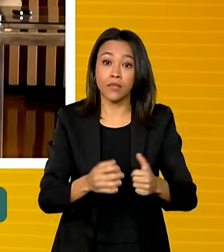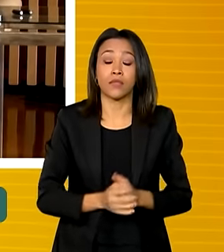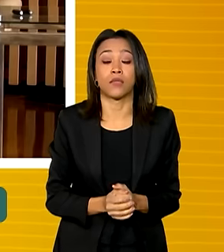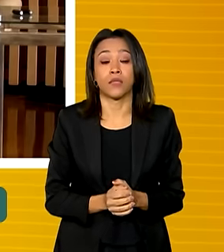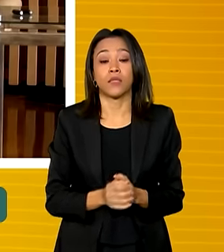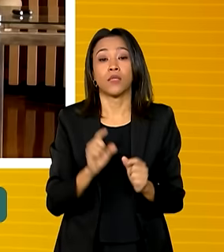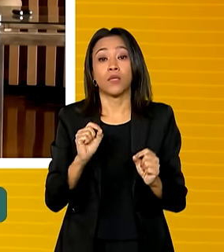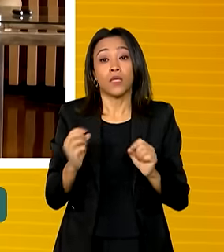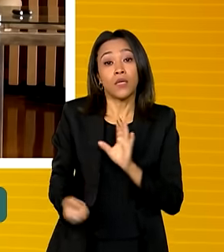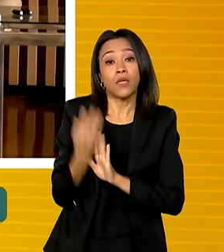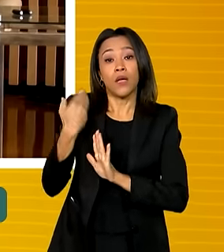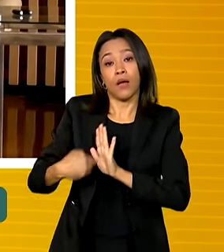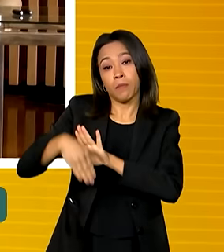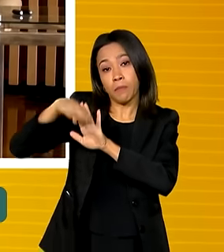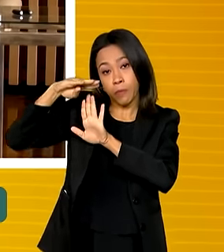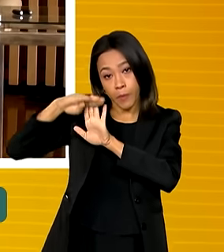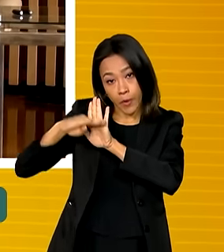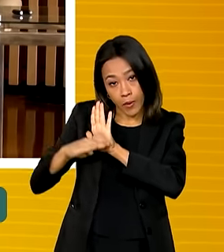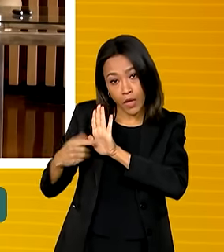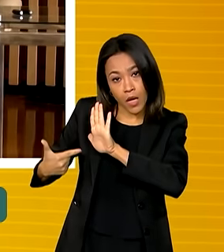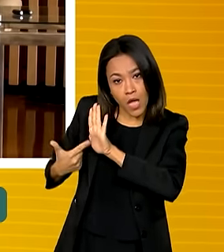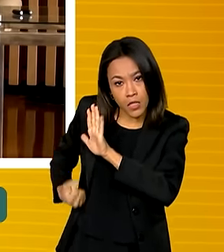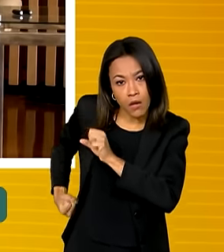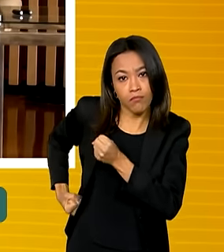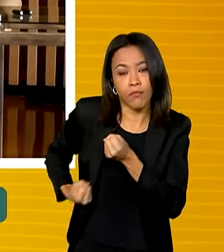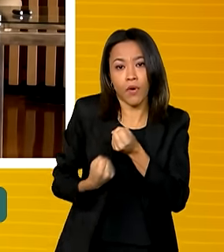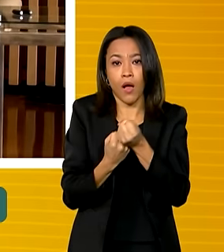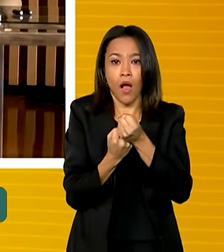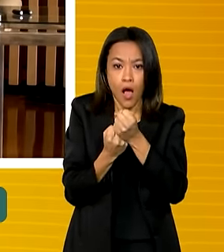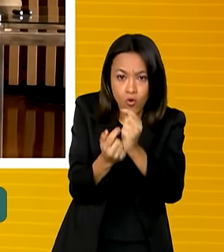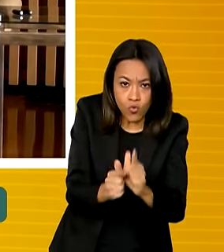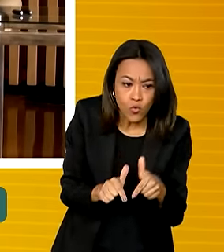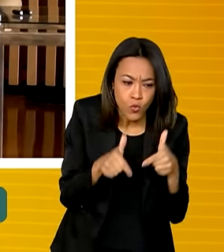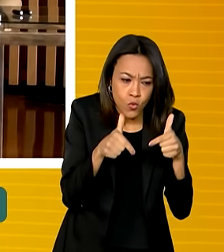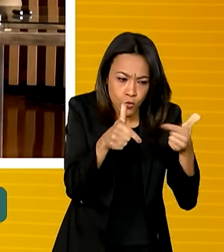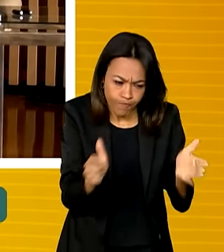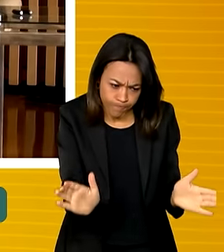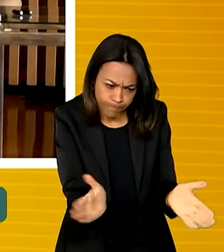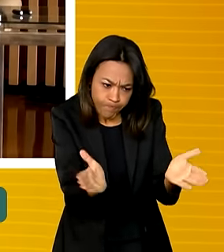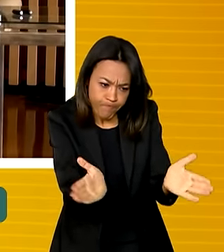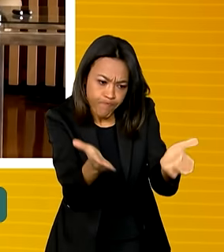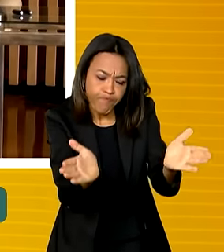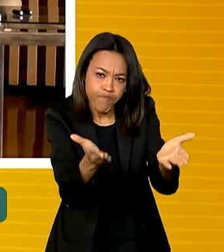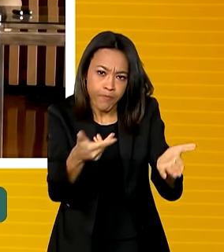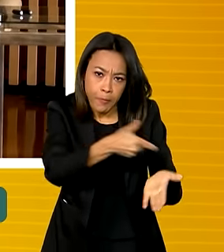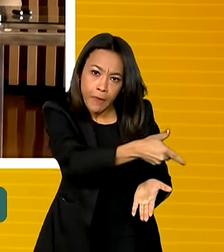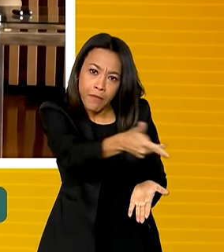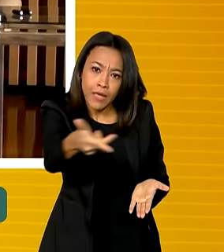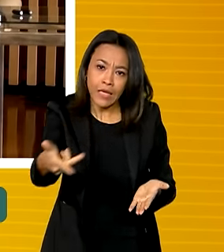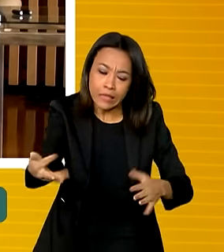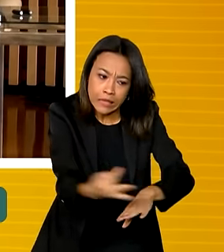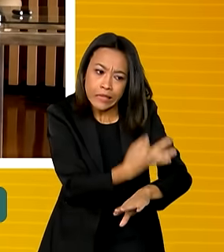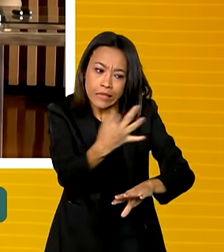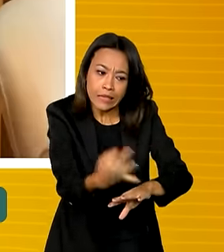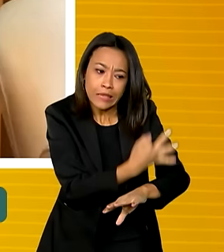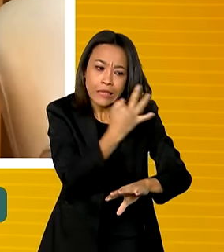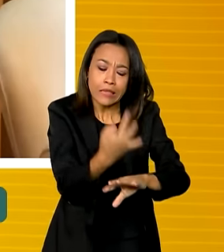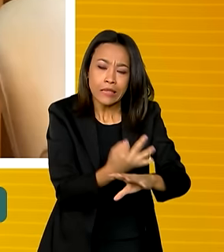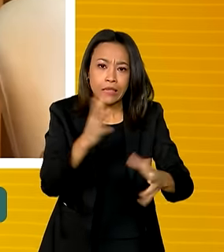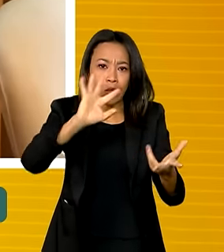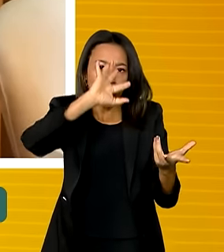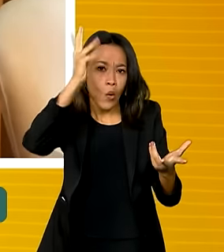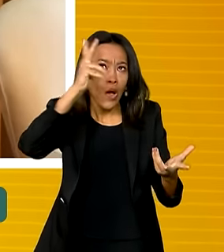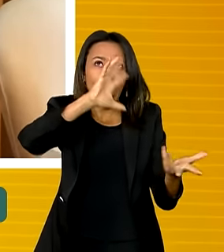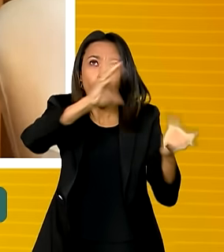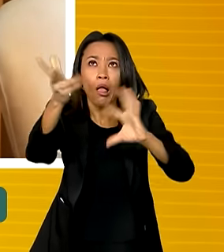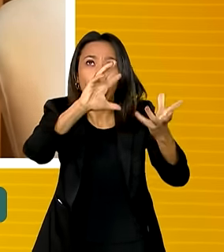programas que fortaleçam as suas iniciativas e a possibilidade de resiliência, de adaptação a